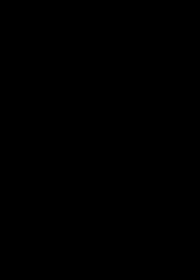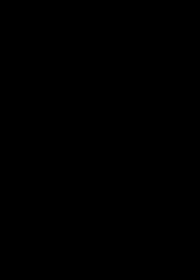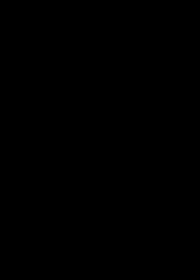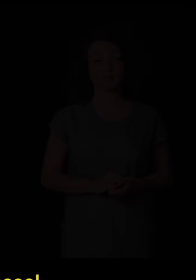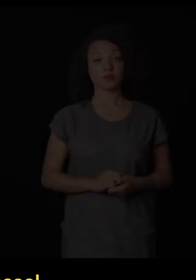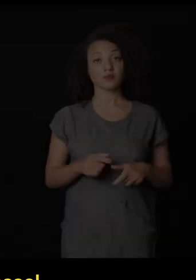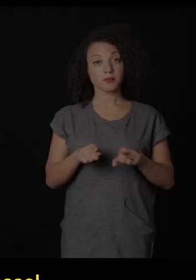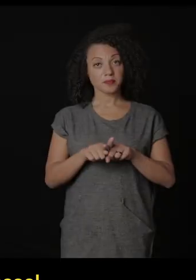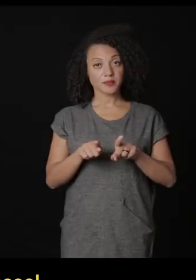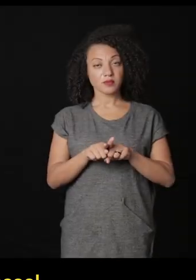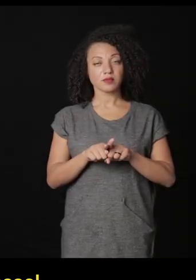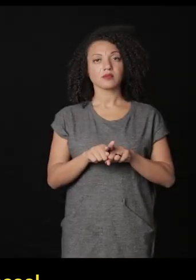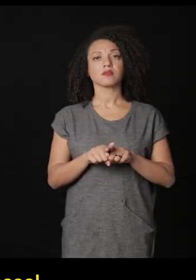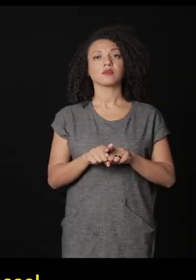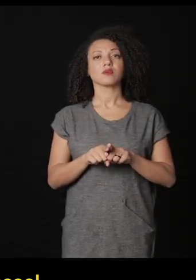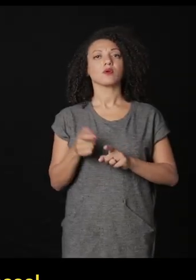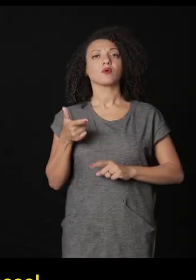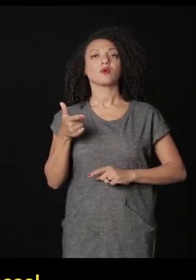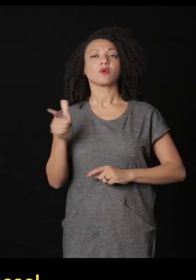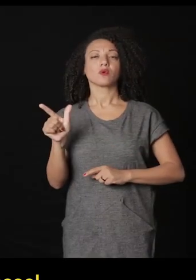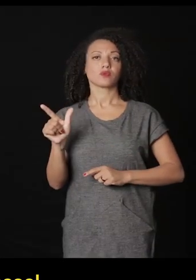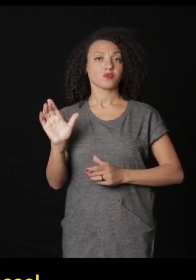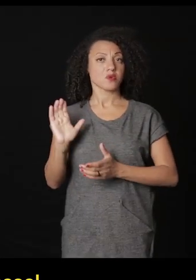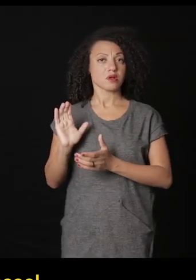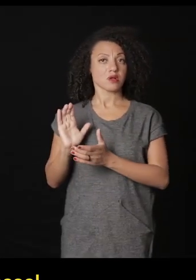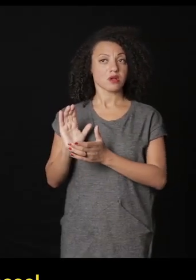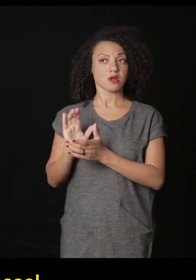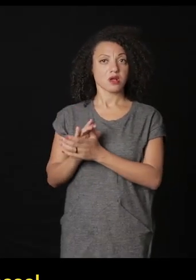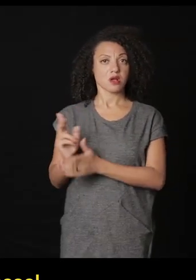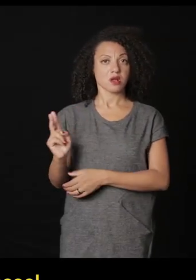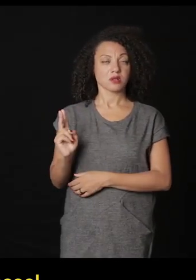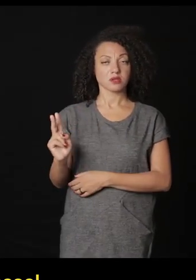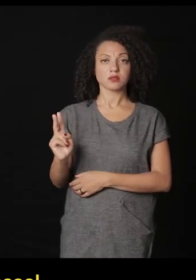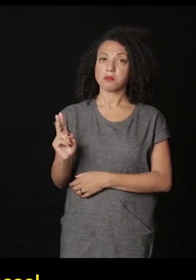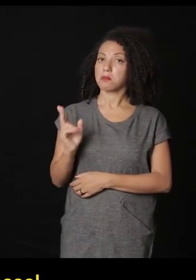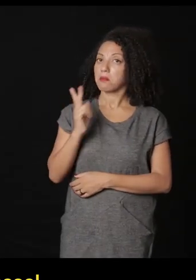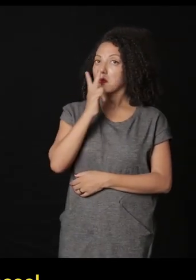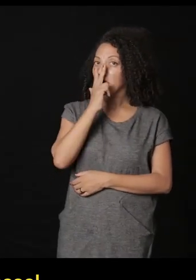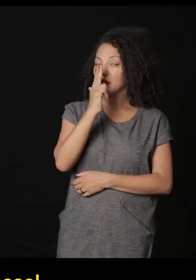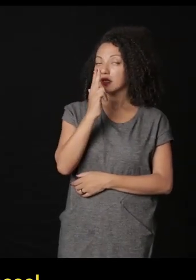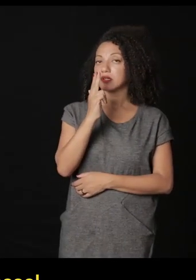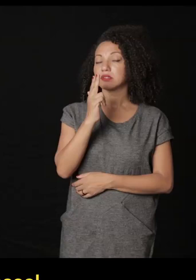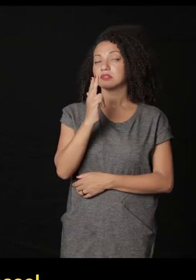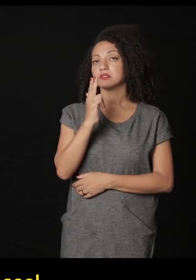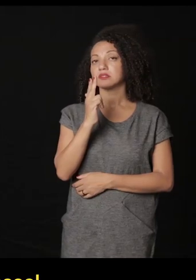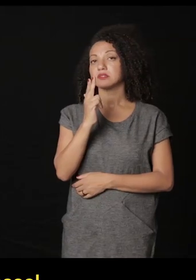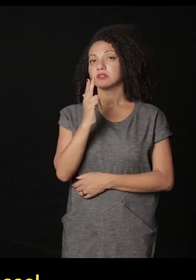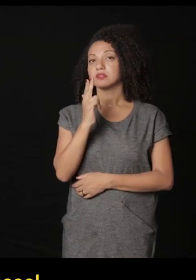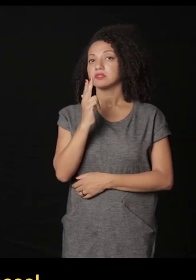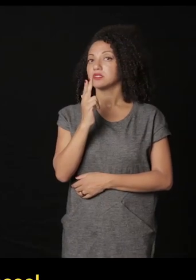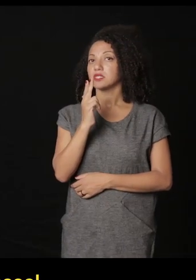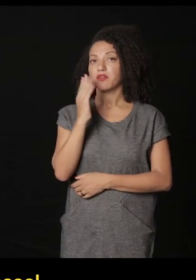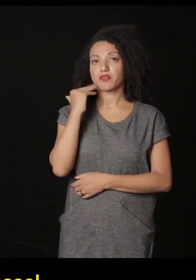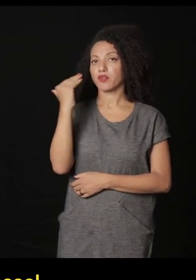e também de outra pareja que me parece